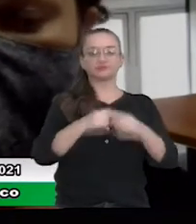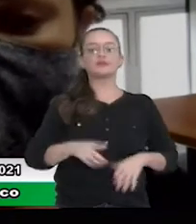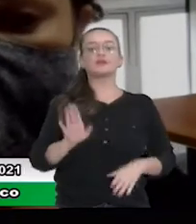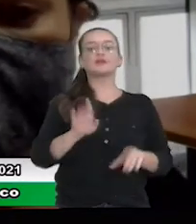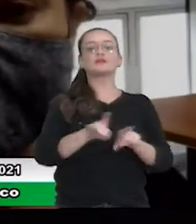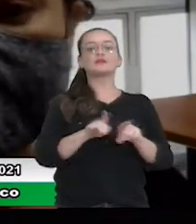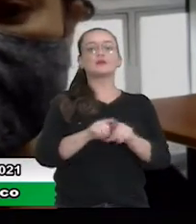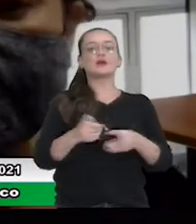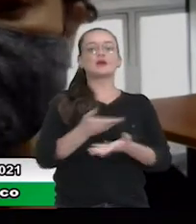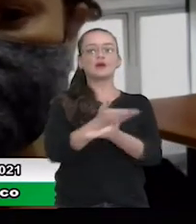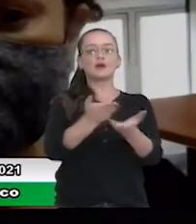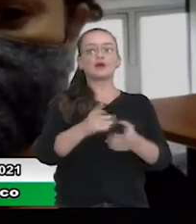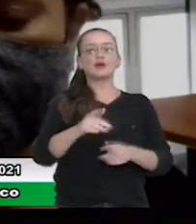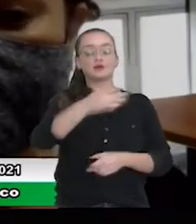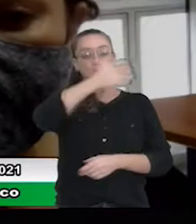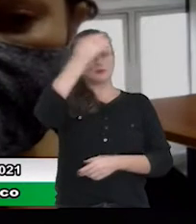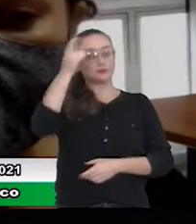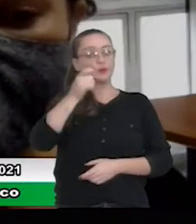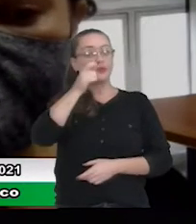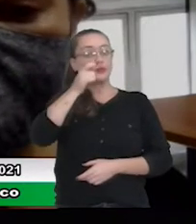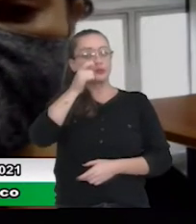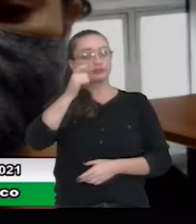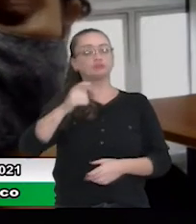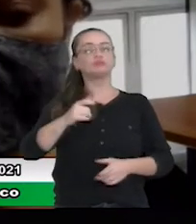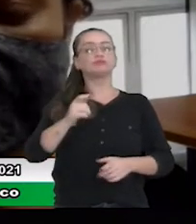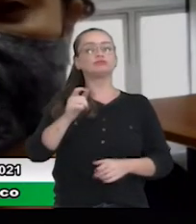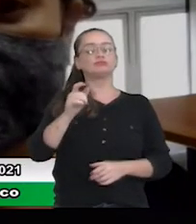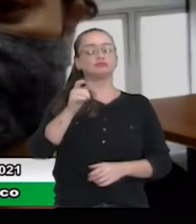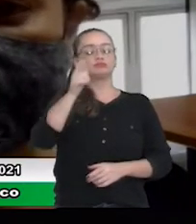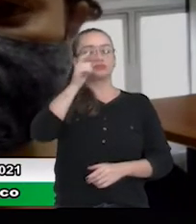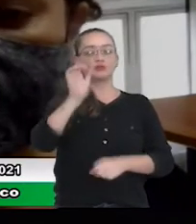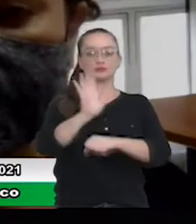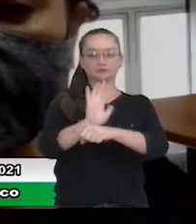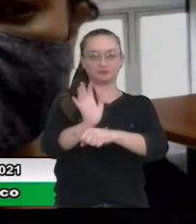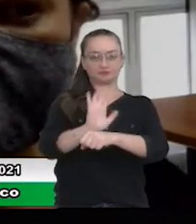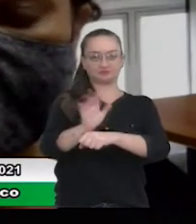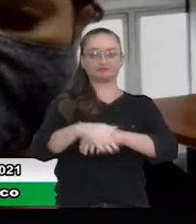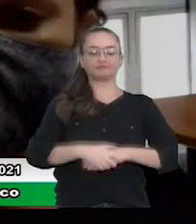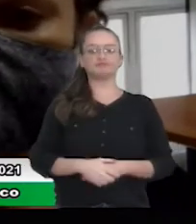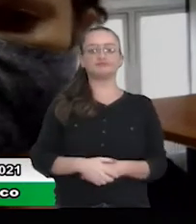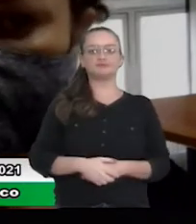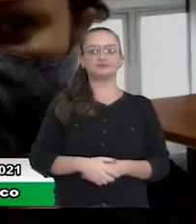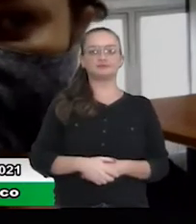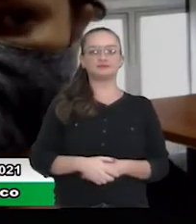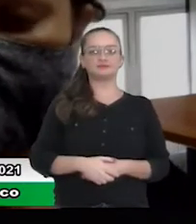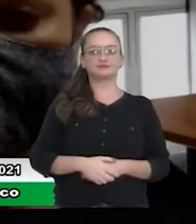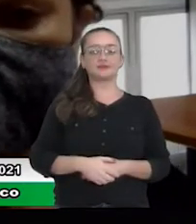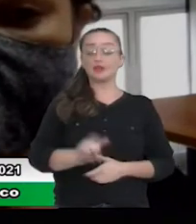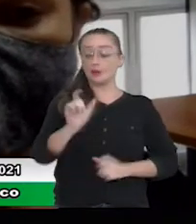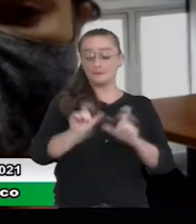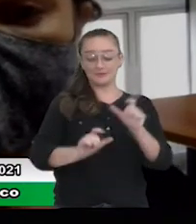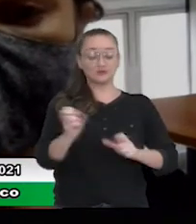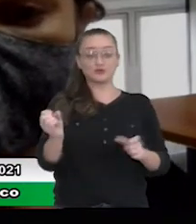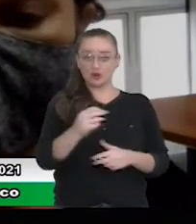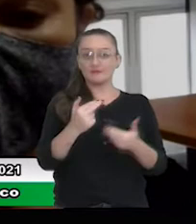público também que nos assiste pela TV. Eu tentei, como são bastante gente nova,